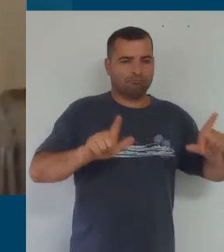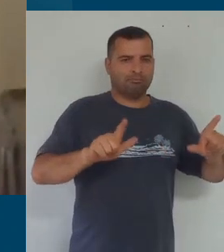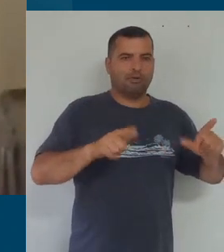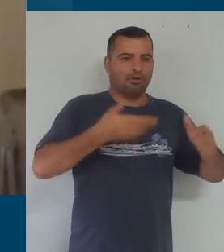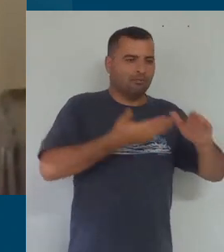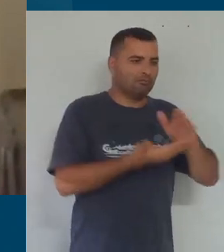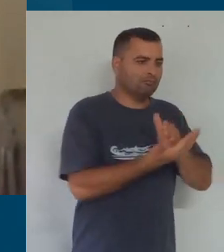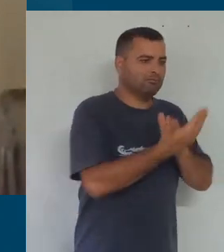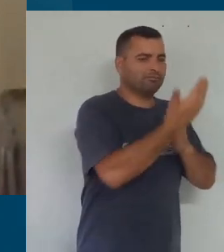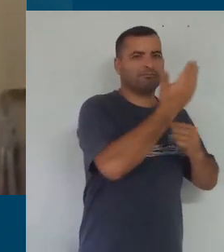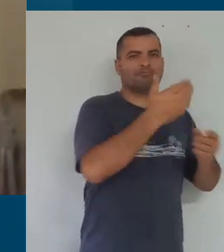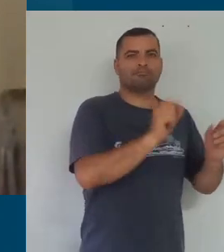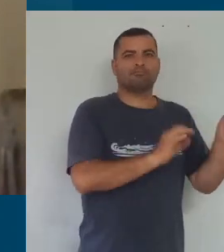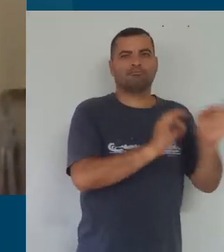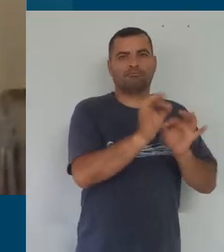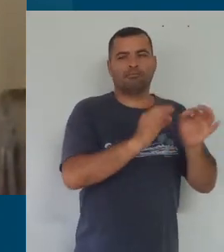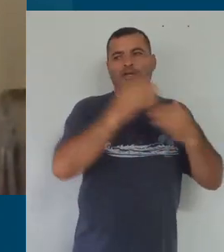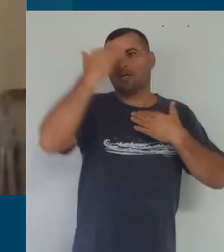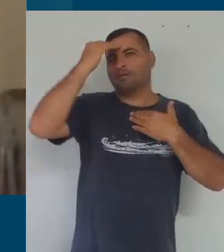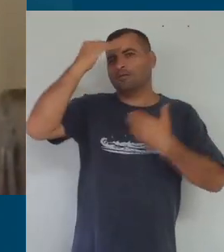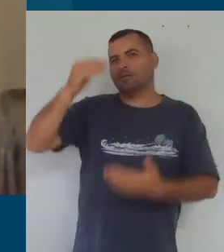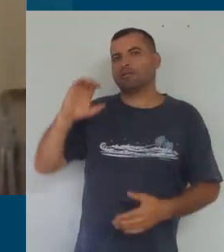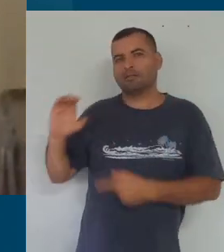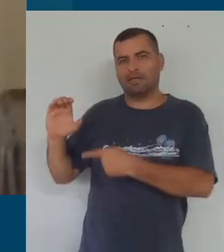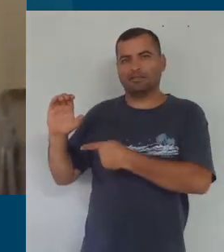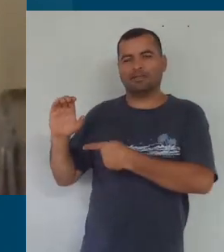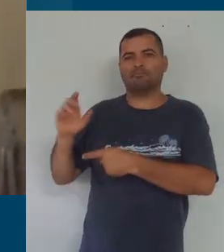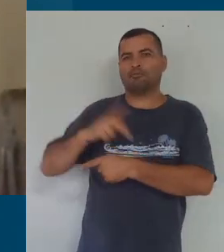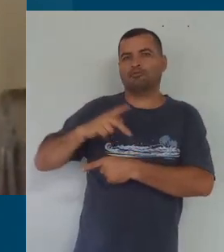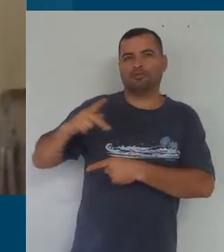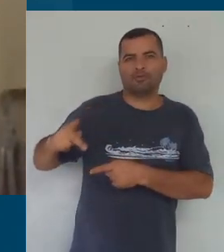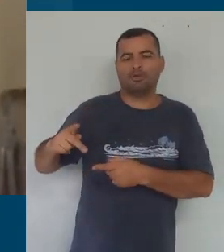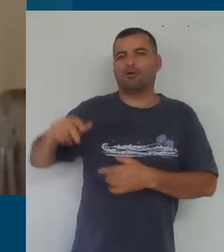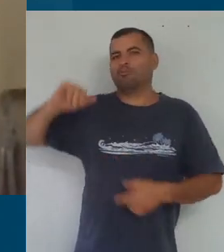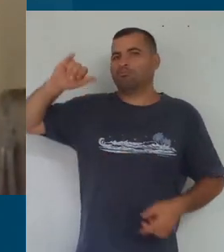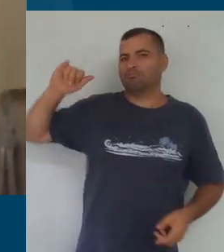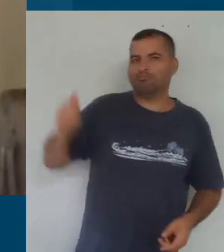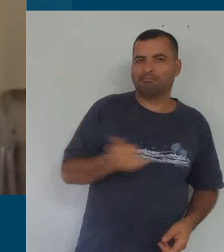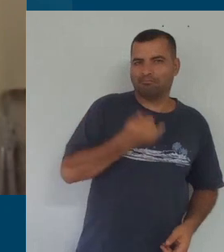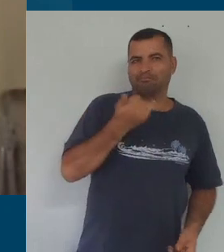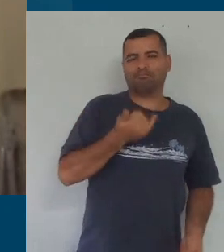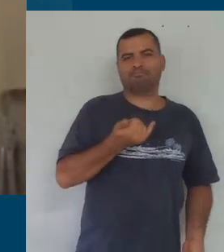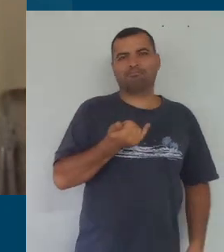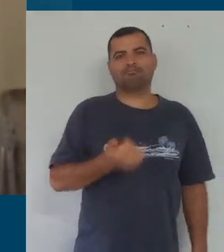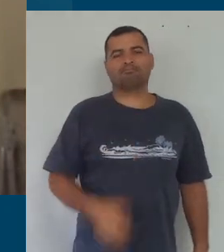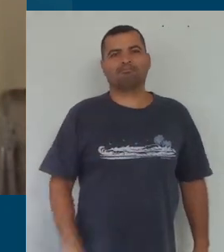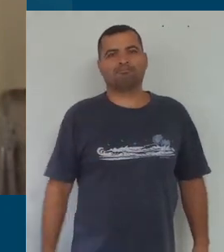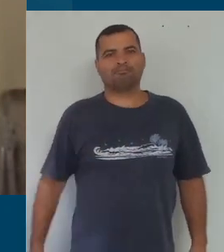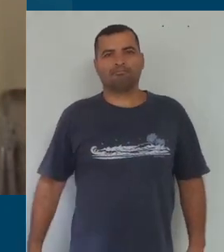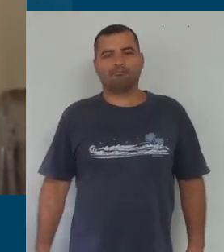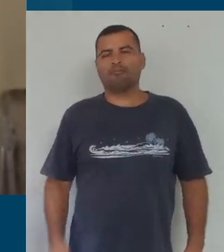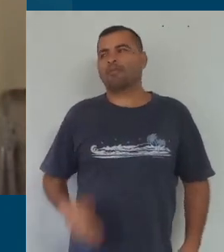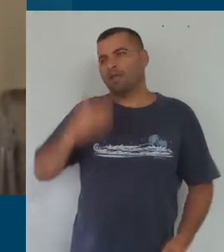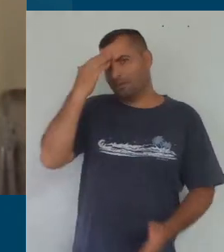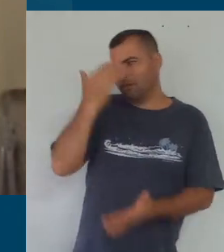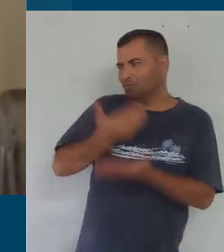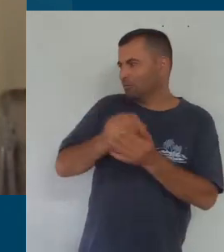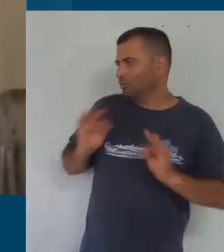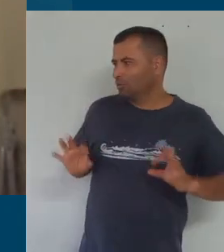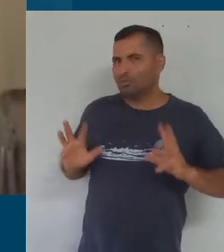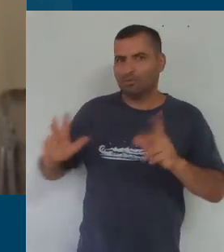Quero agradecer, professor César, pela oportunidade, né, creio que aprendemos em todas as